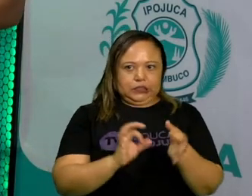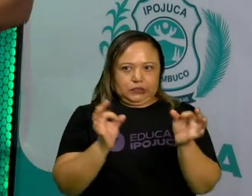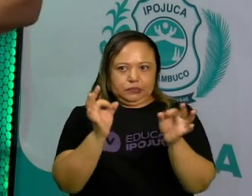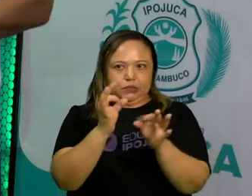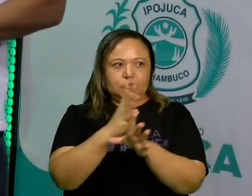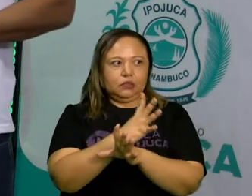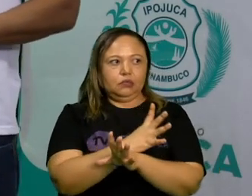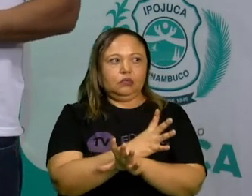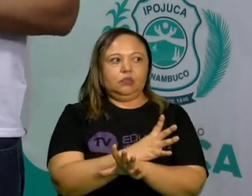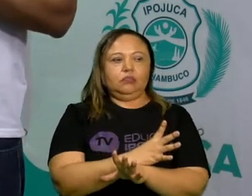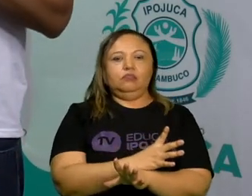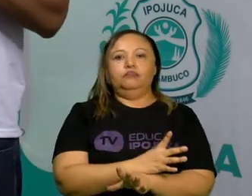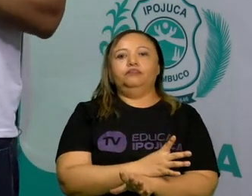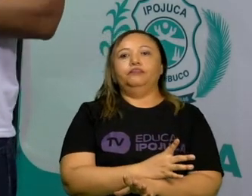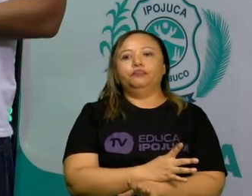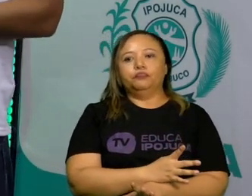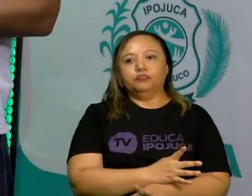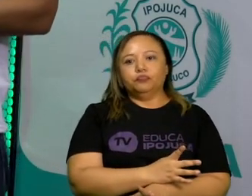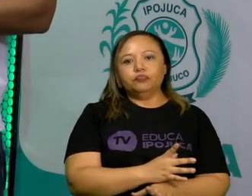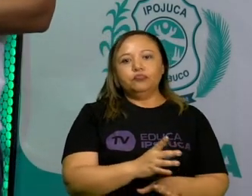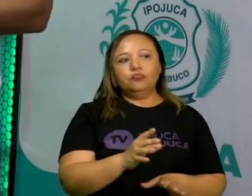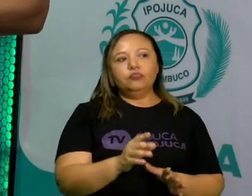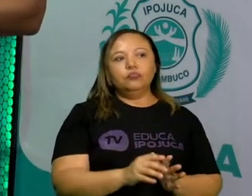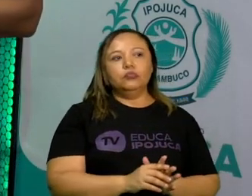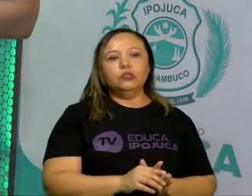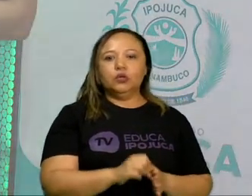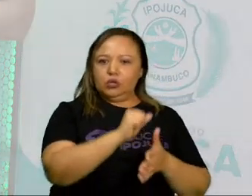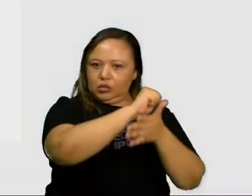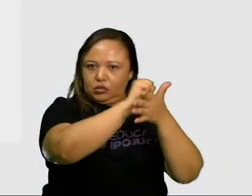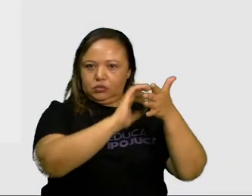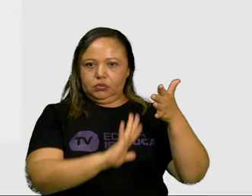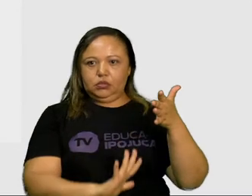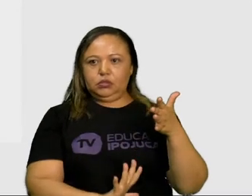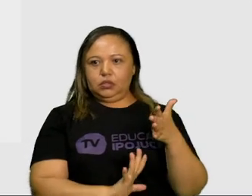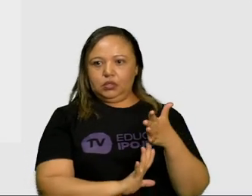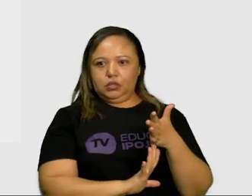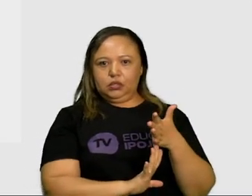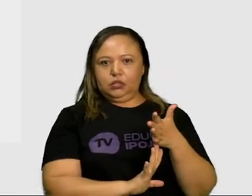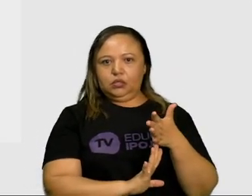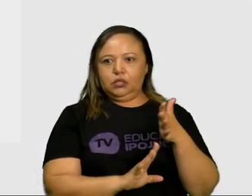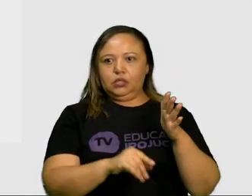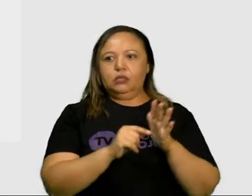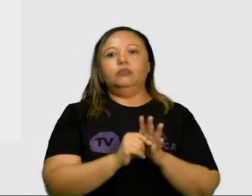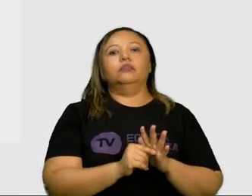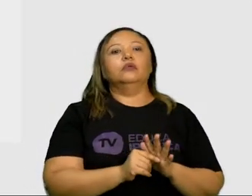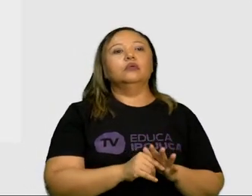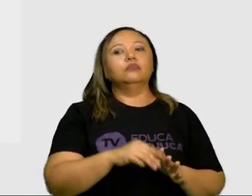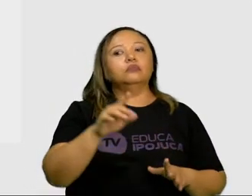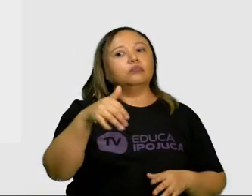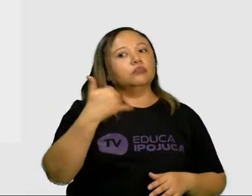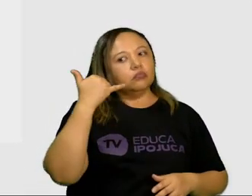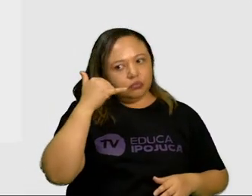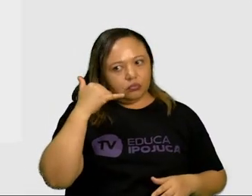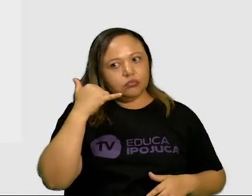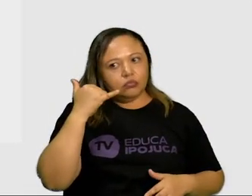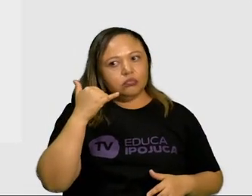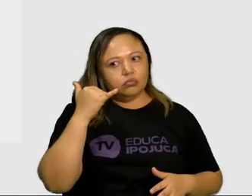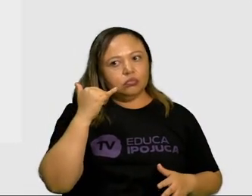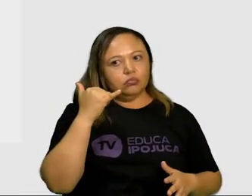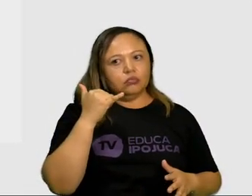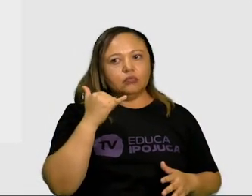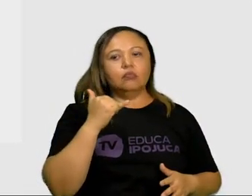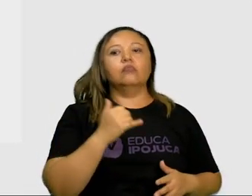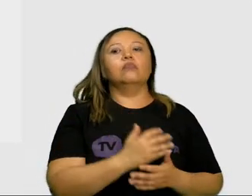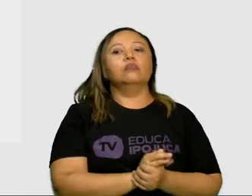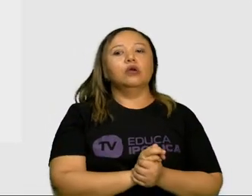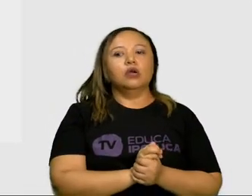eu vou deixar aqui para vocês o nosso exercício de fixação, né? Nossa atividade. Eu quero que você pegue o seu